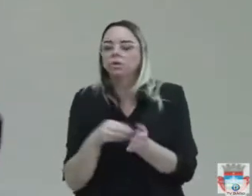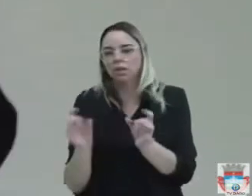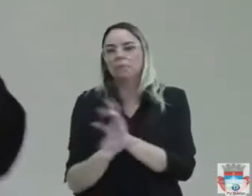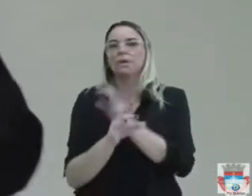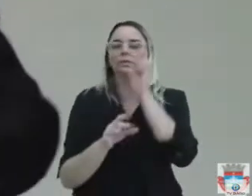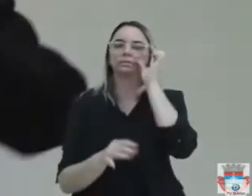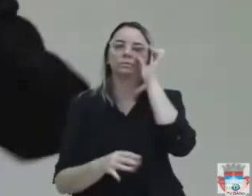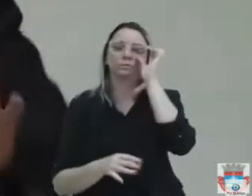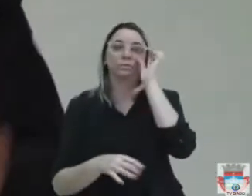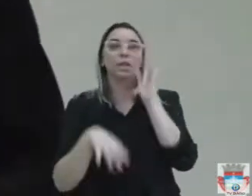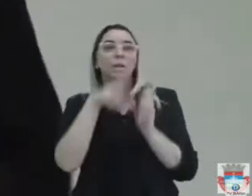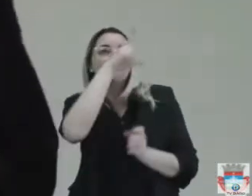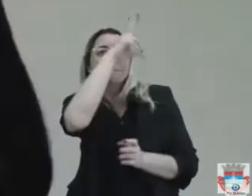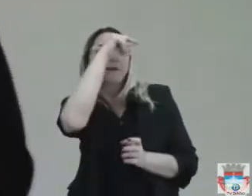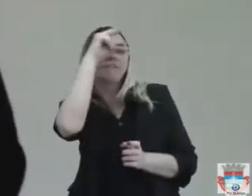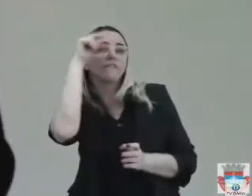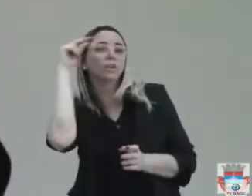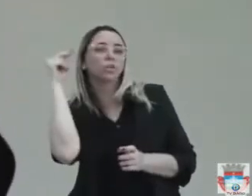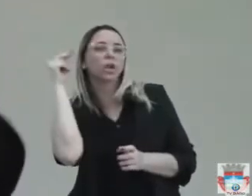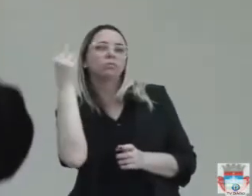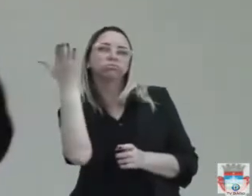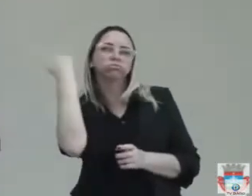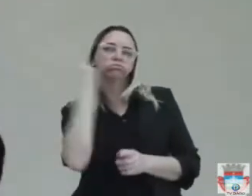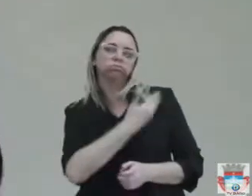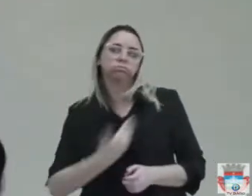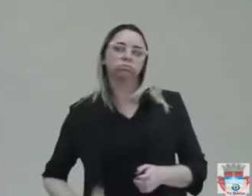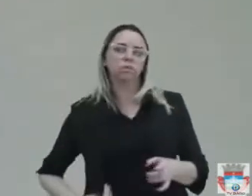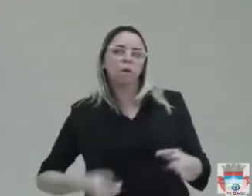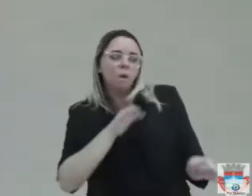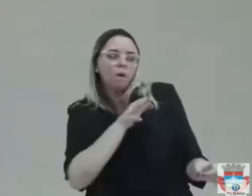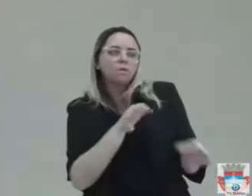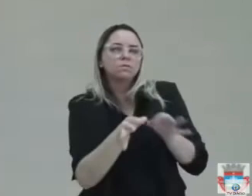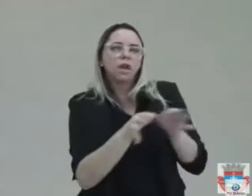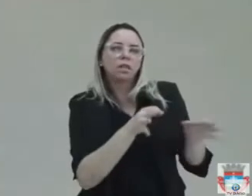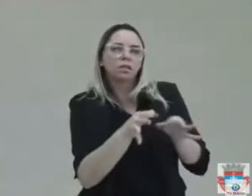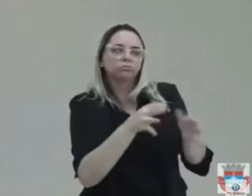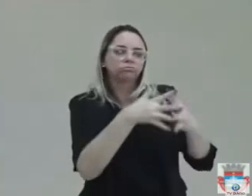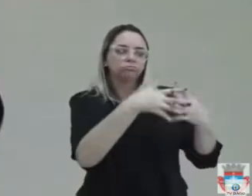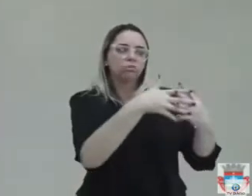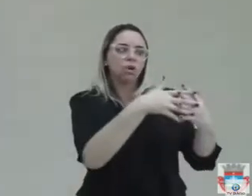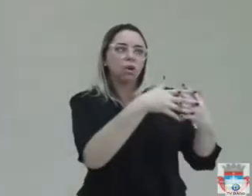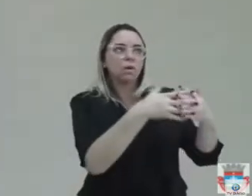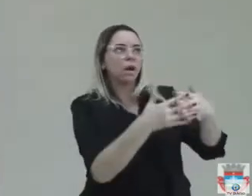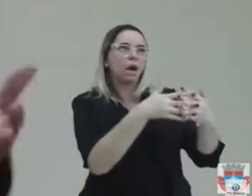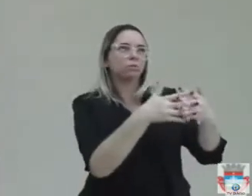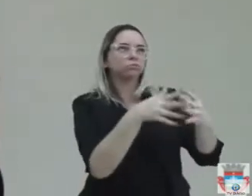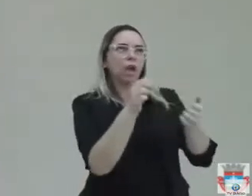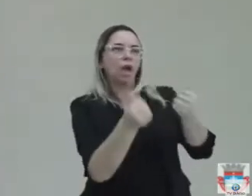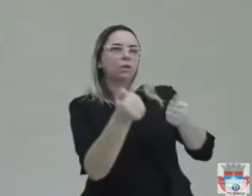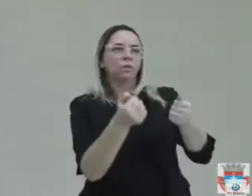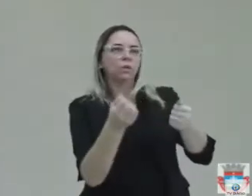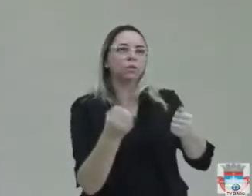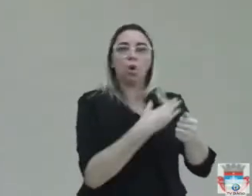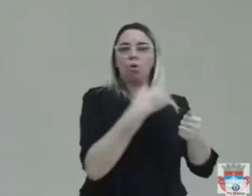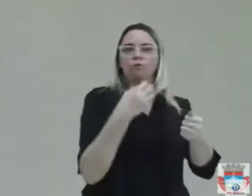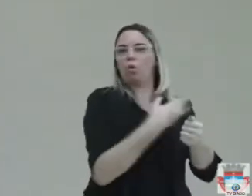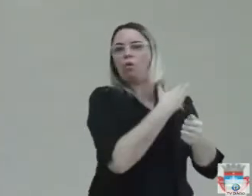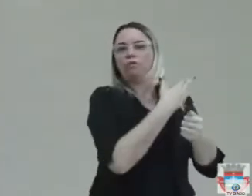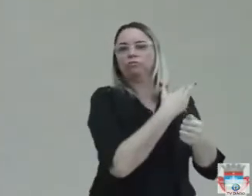Deixamos uma prefeitura organizada, com várias máquinas novas, com vários veículos novos.